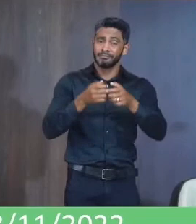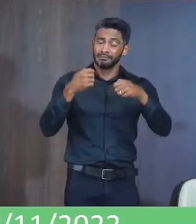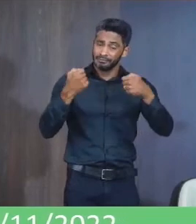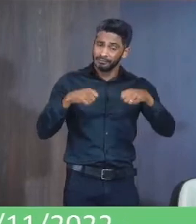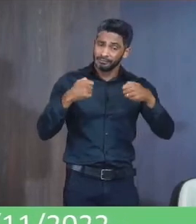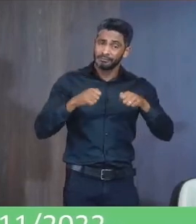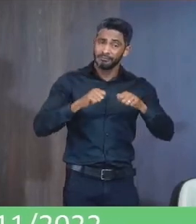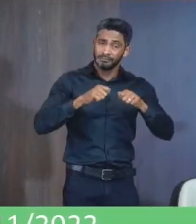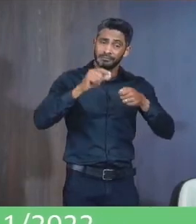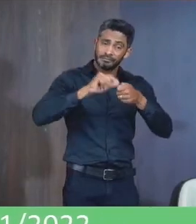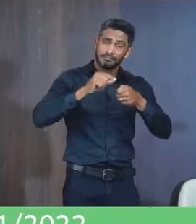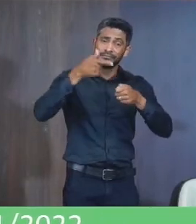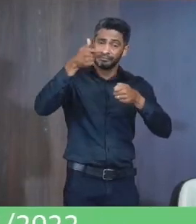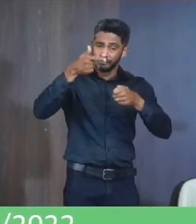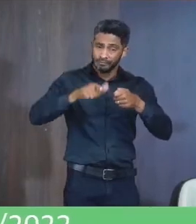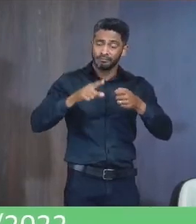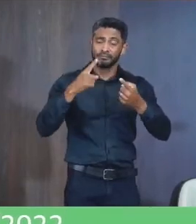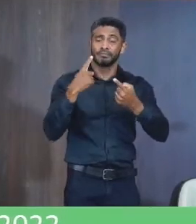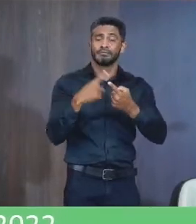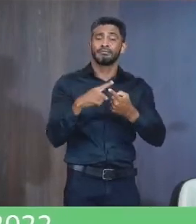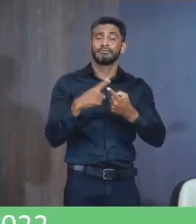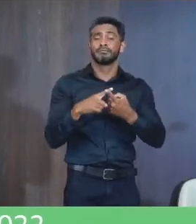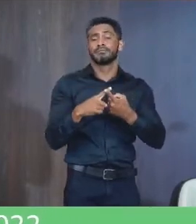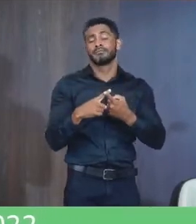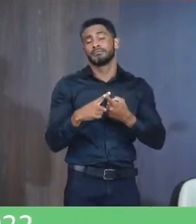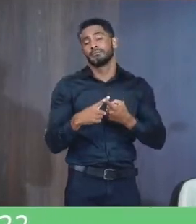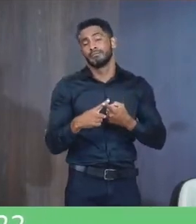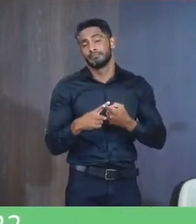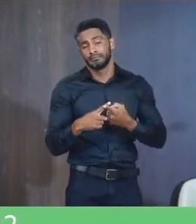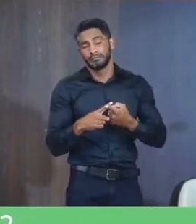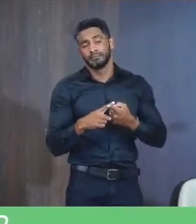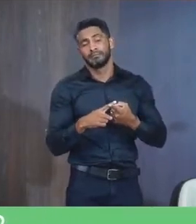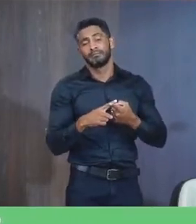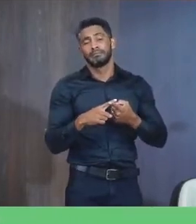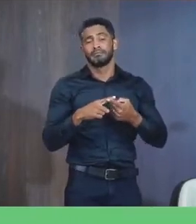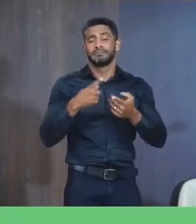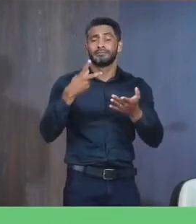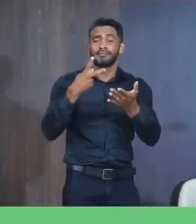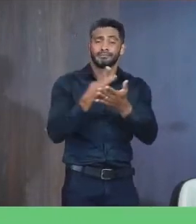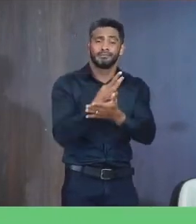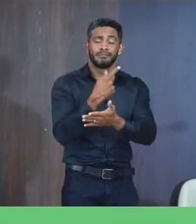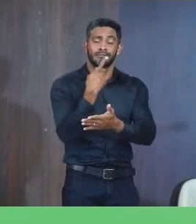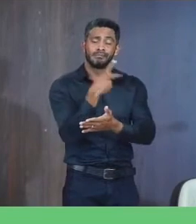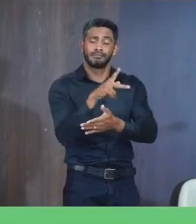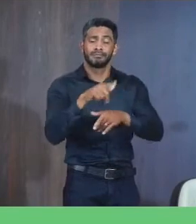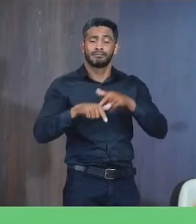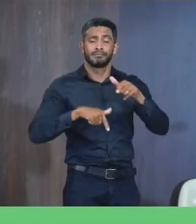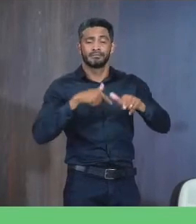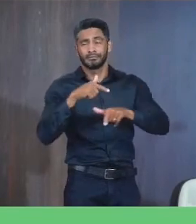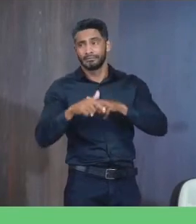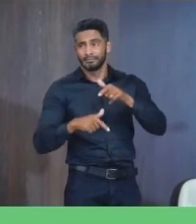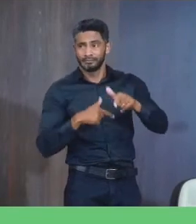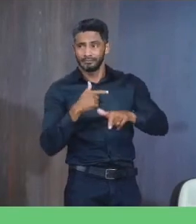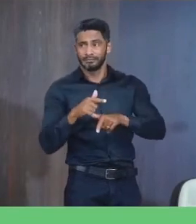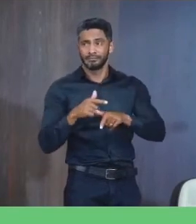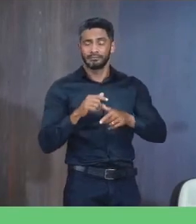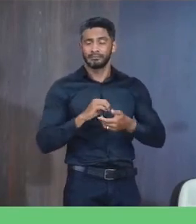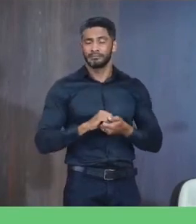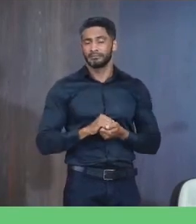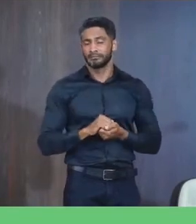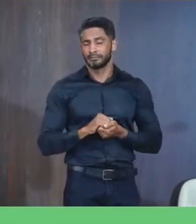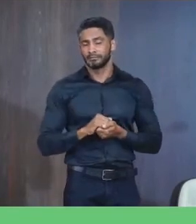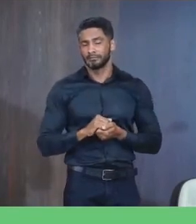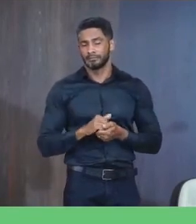Novamente realizado Devido Ter sido Constatado A irregularidades Na prestação Do serviço Nesta via